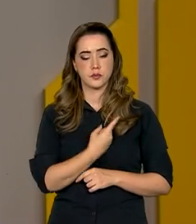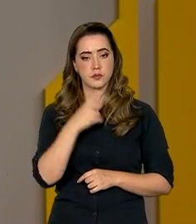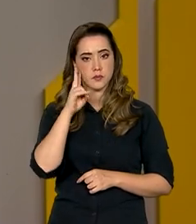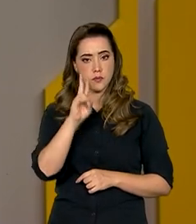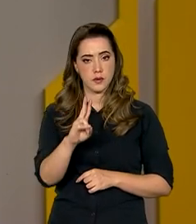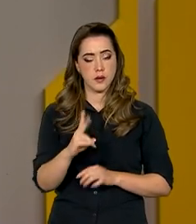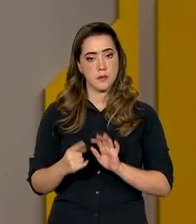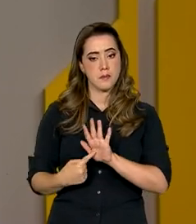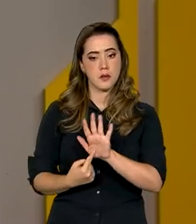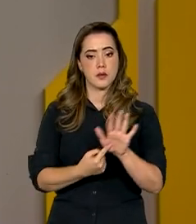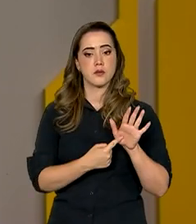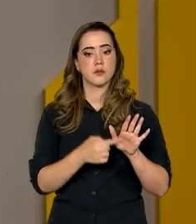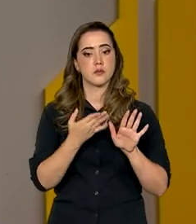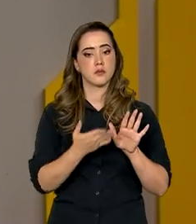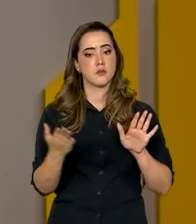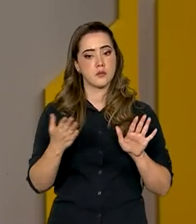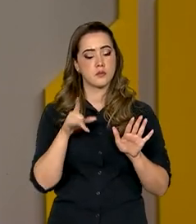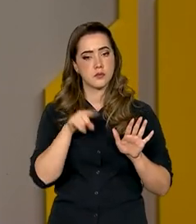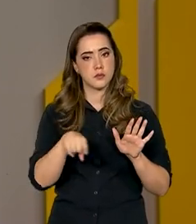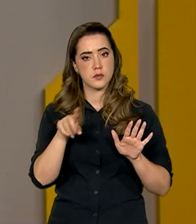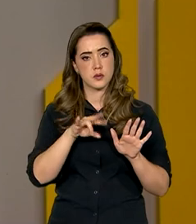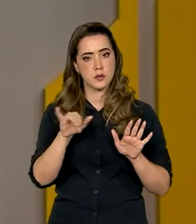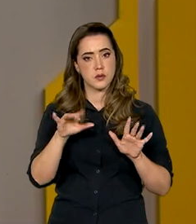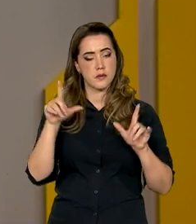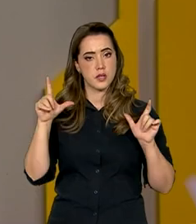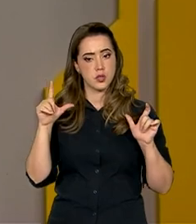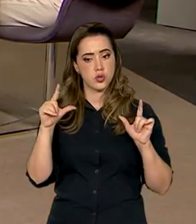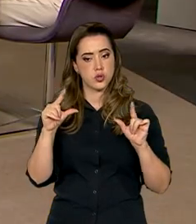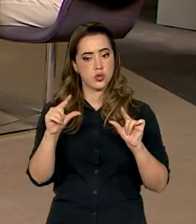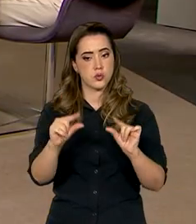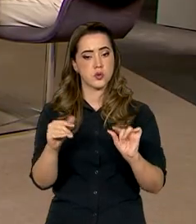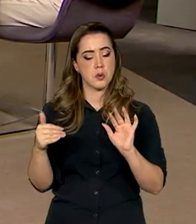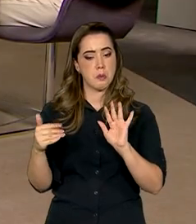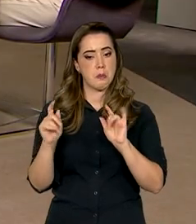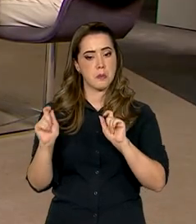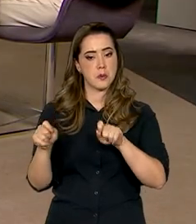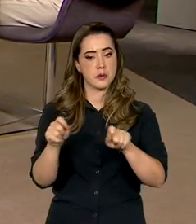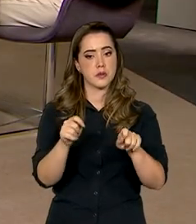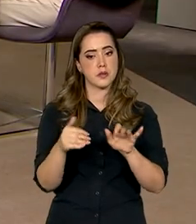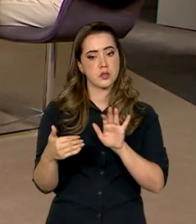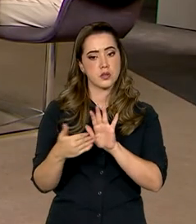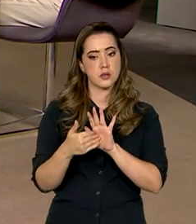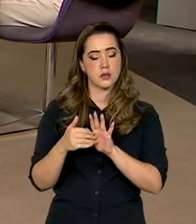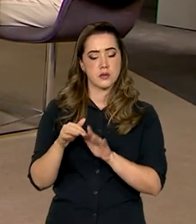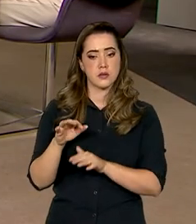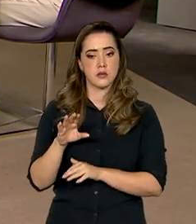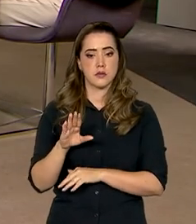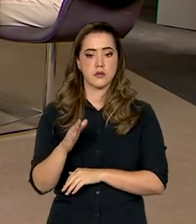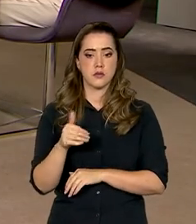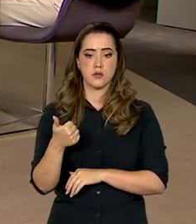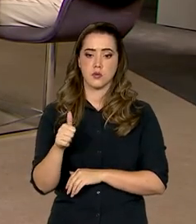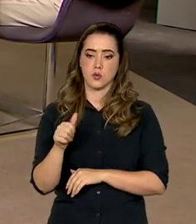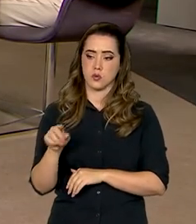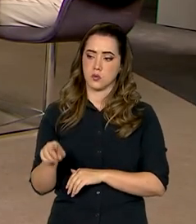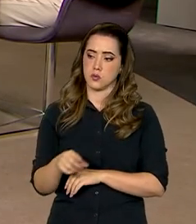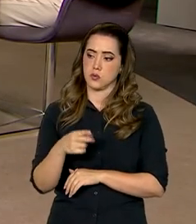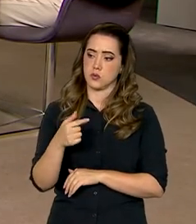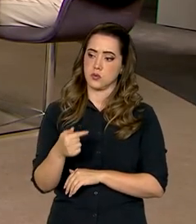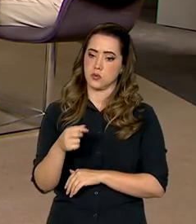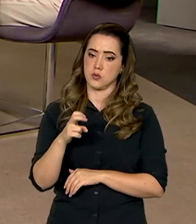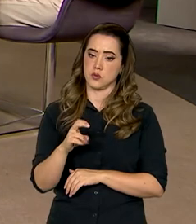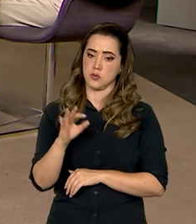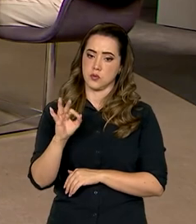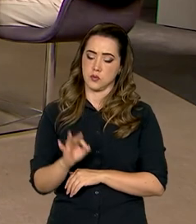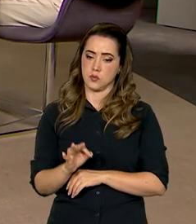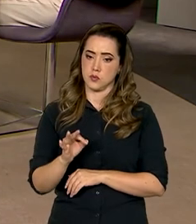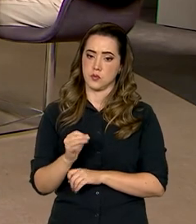E sinaliza que vai manter esse ritmo de redução, podendo chegar, aí, então, ao final do ano, na casa de 11,75